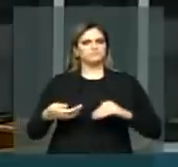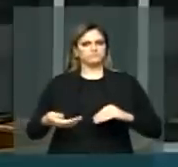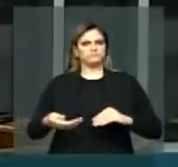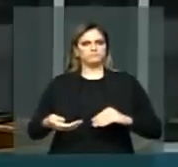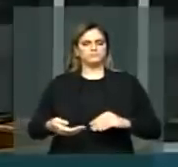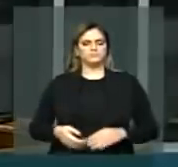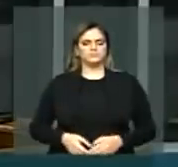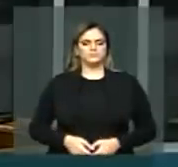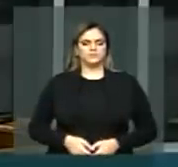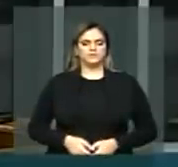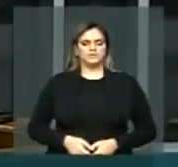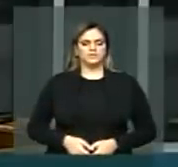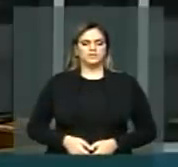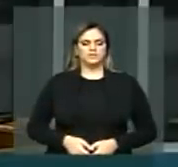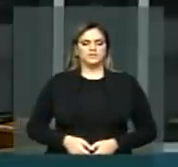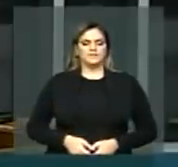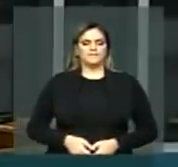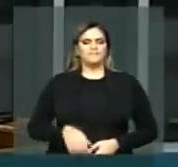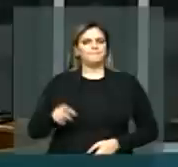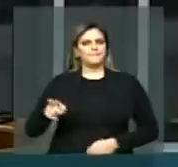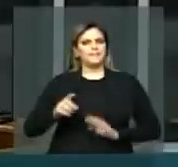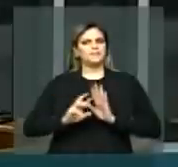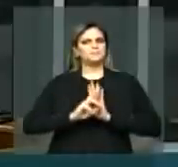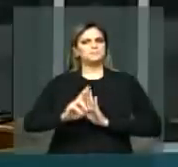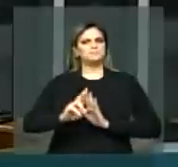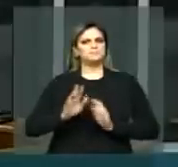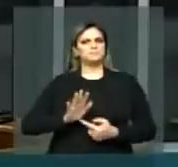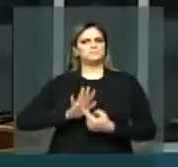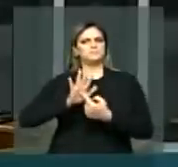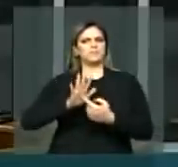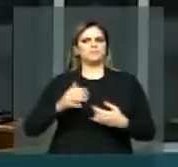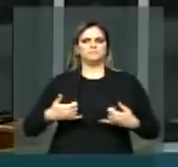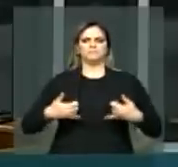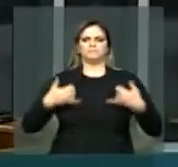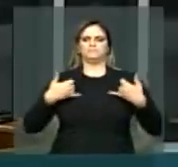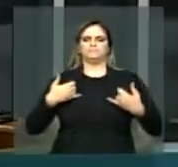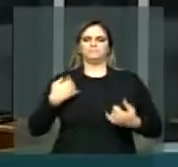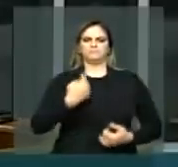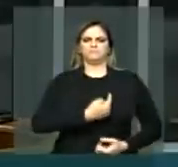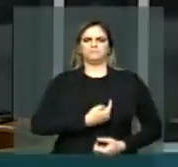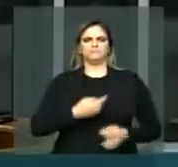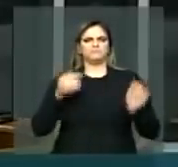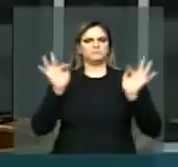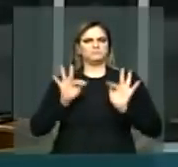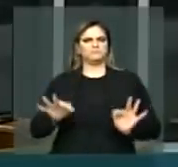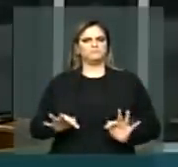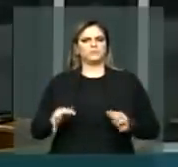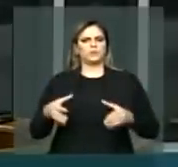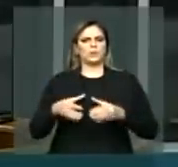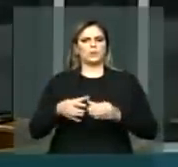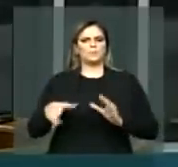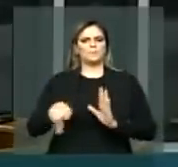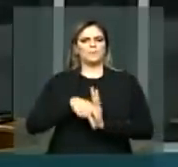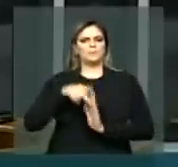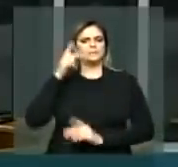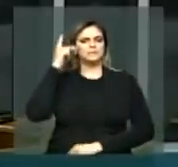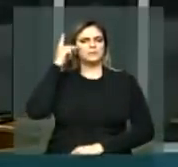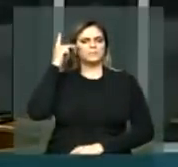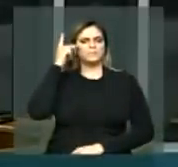representa uma honra para a bancada paulista e para